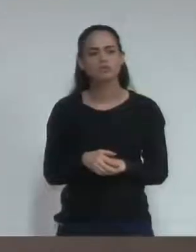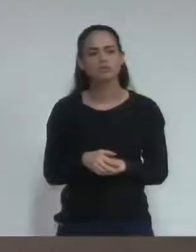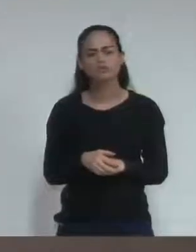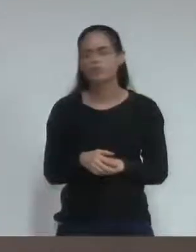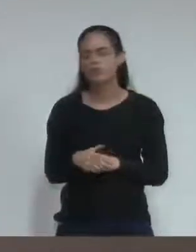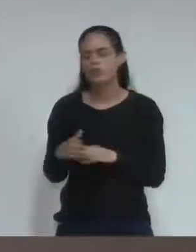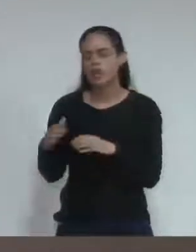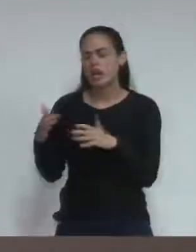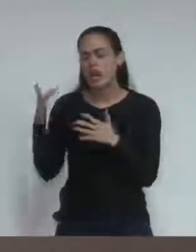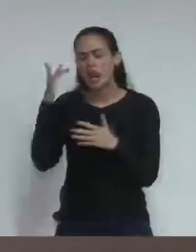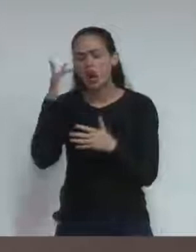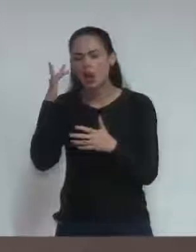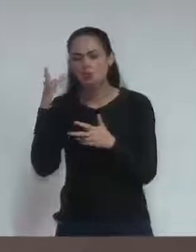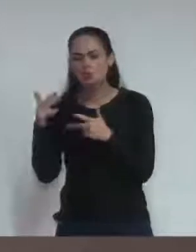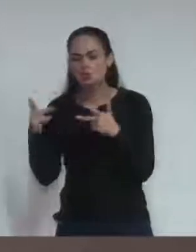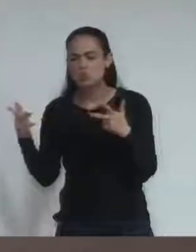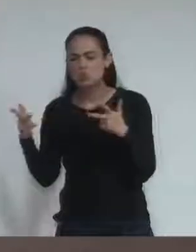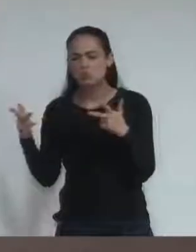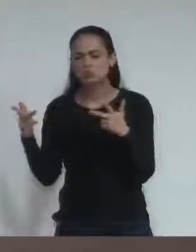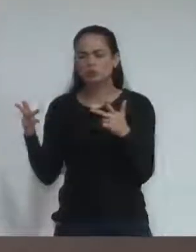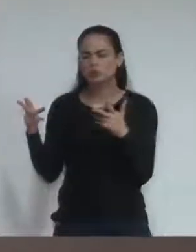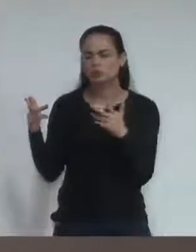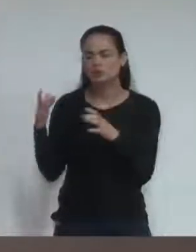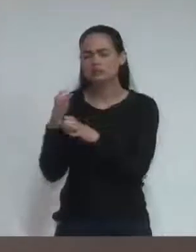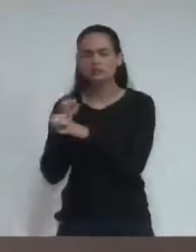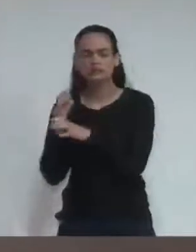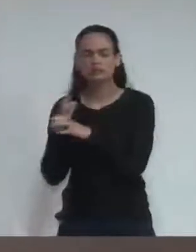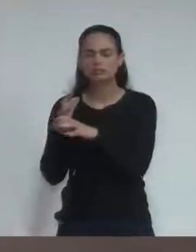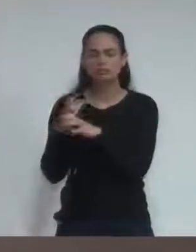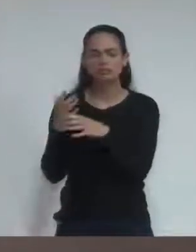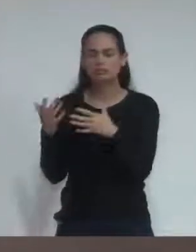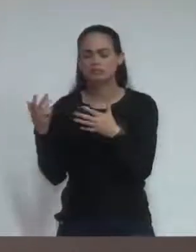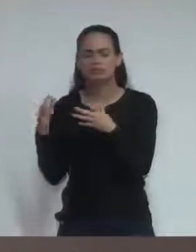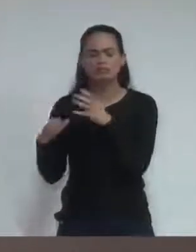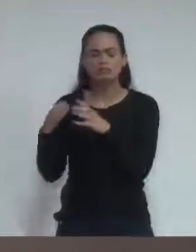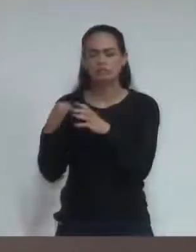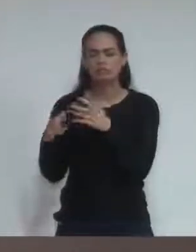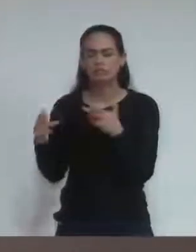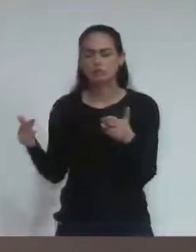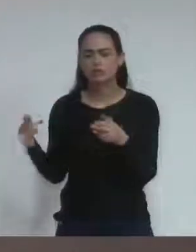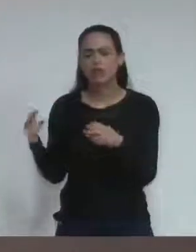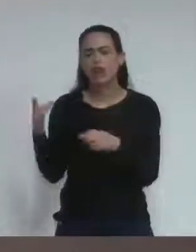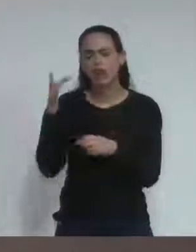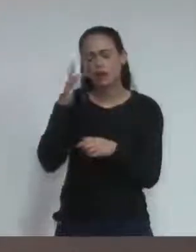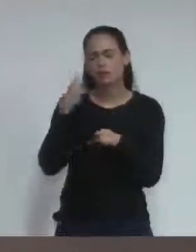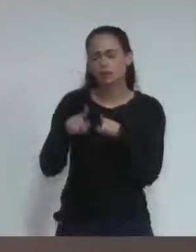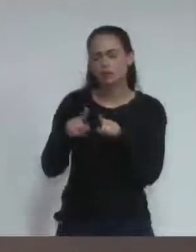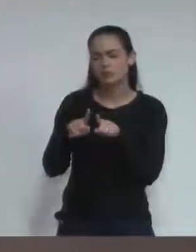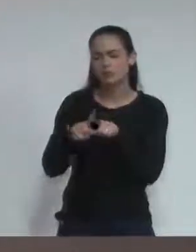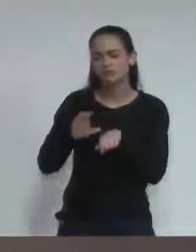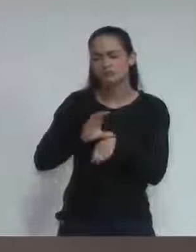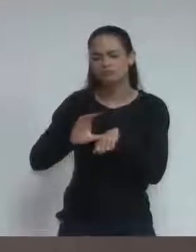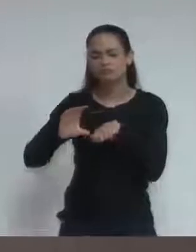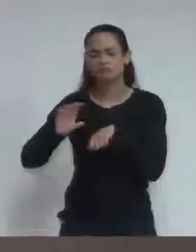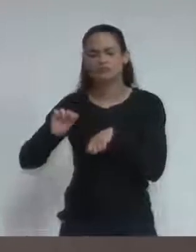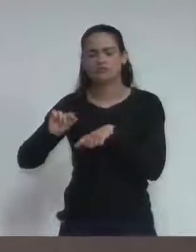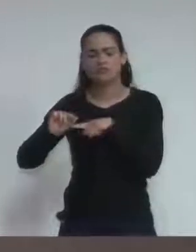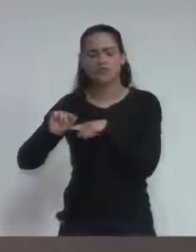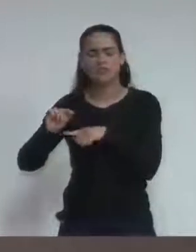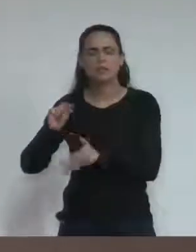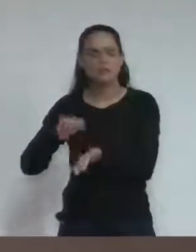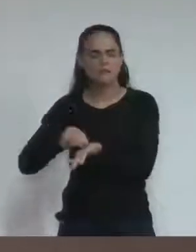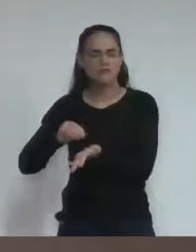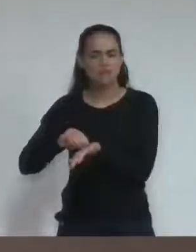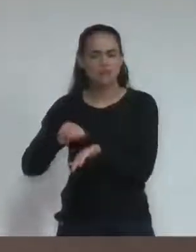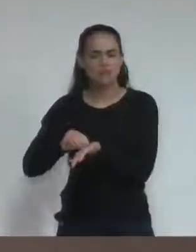comunicação e deve estar faltando dinheiro na municipalidade. mesmo porque a preocupação dessa mãe,